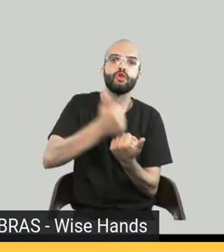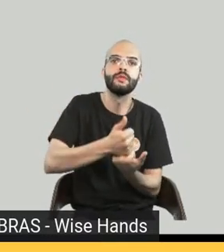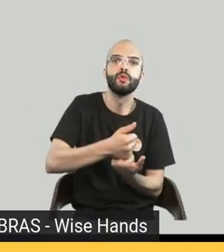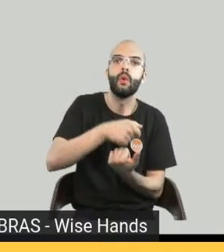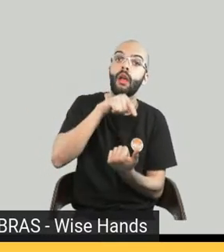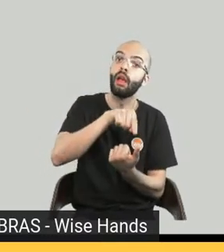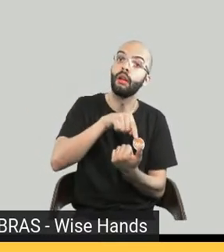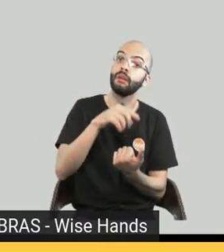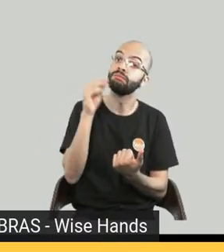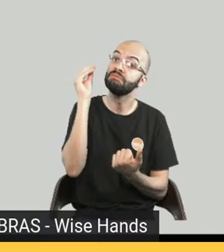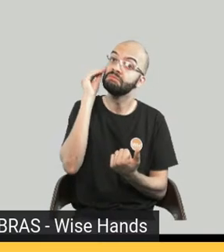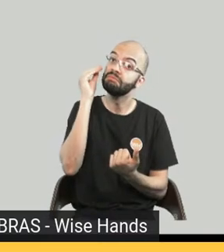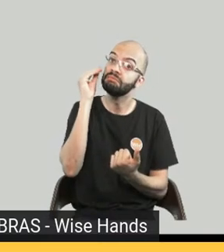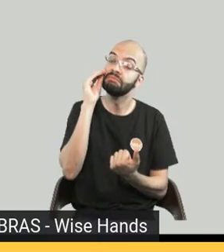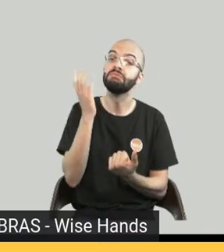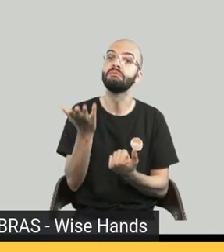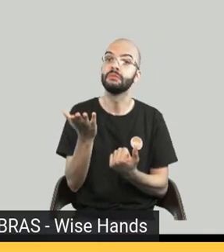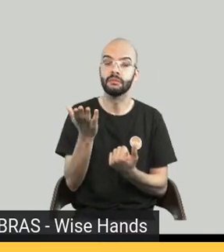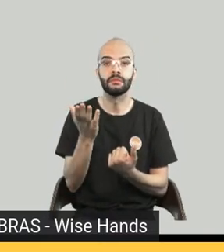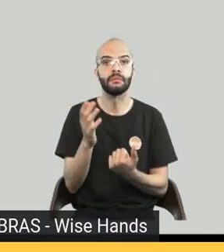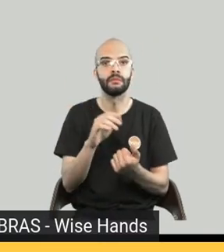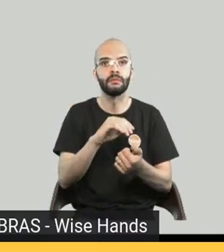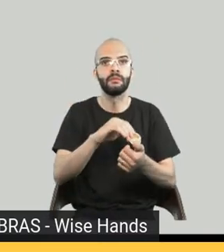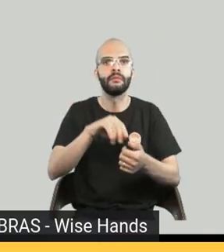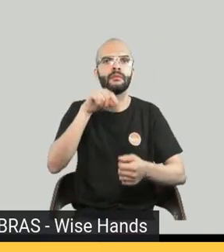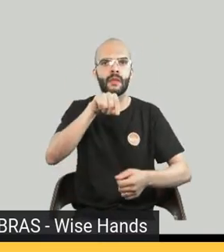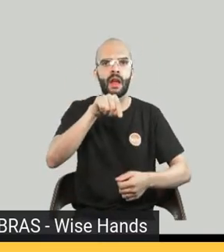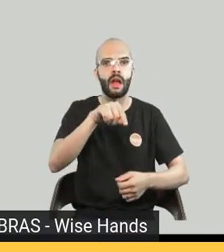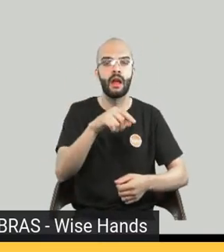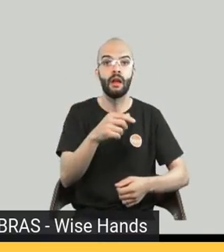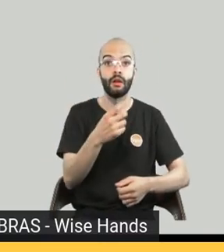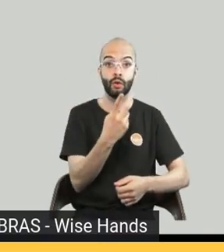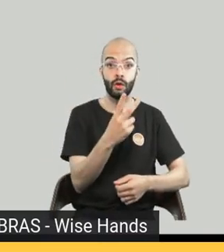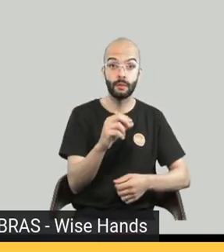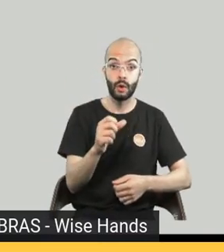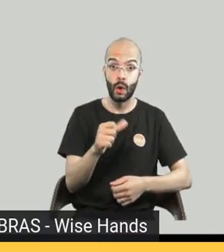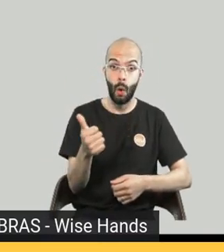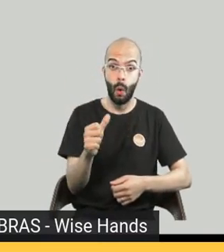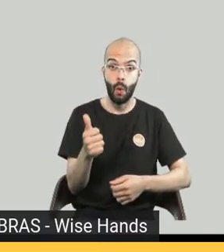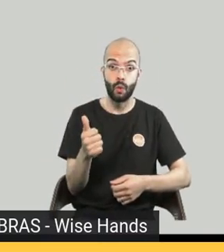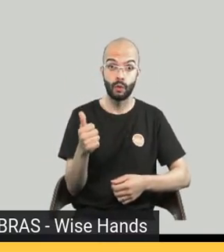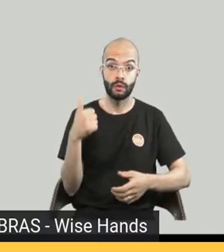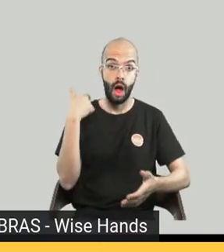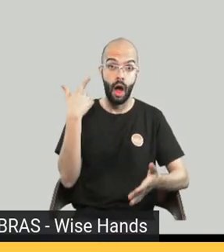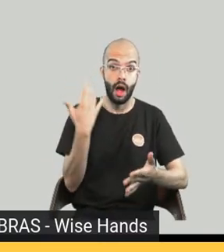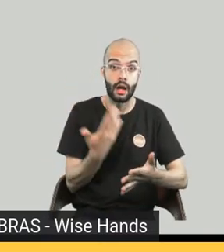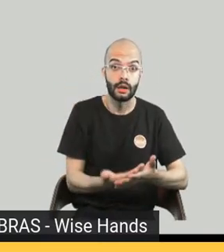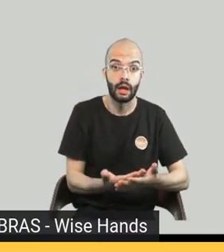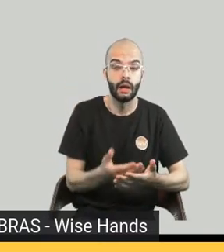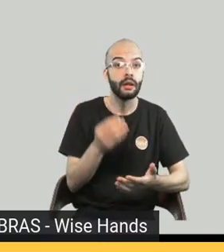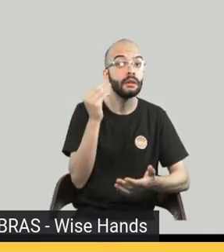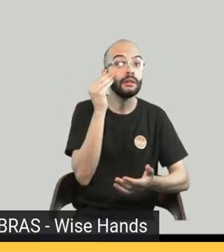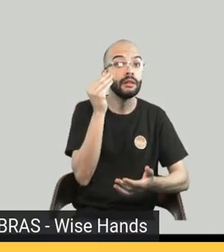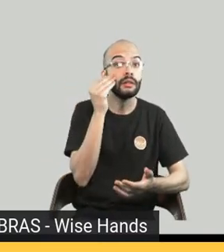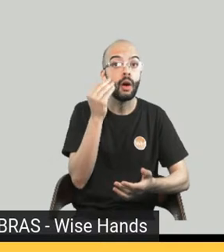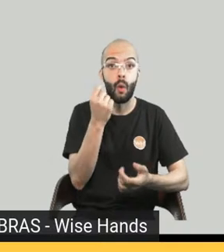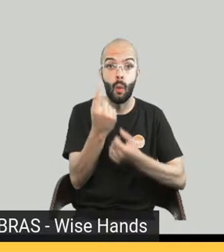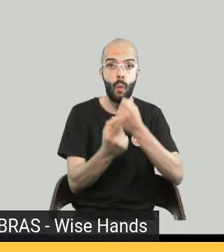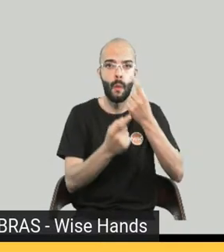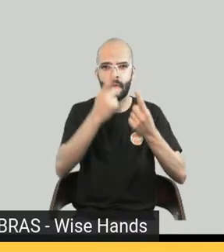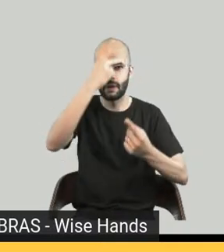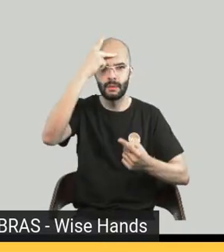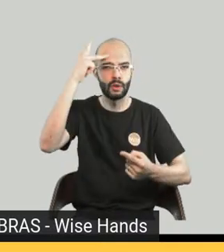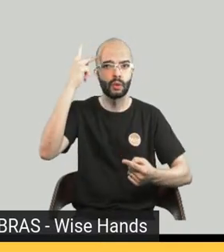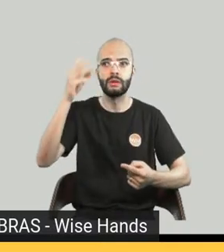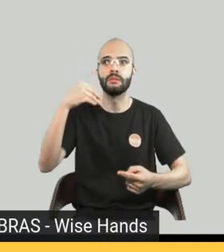predominantemente digital. Nessa época, tinha até analistas prevendo que o mercado de livro viraria um 80-20, né?